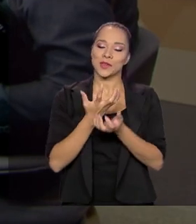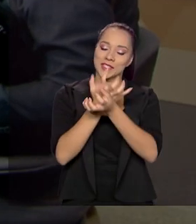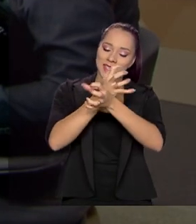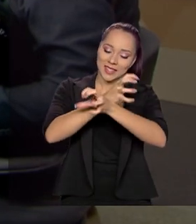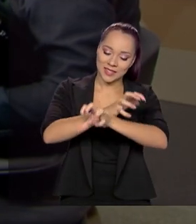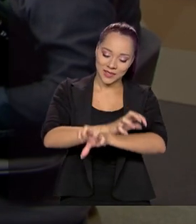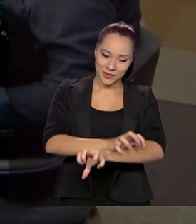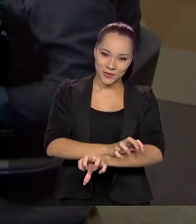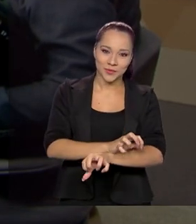sertão.